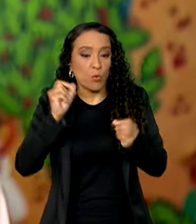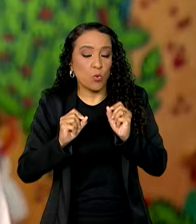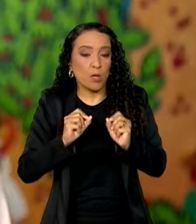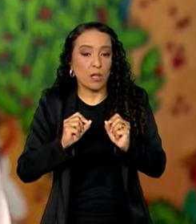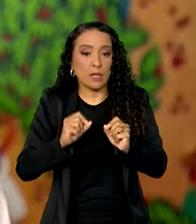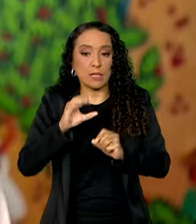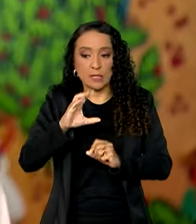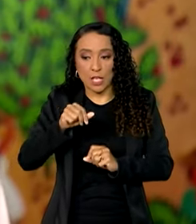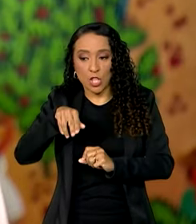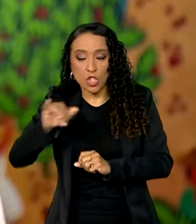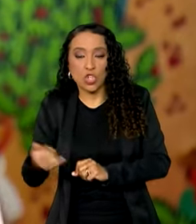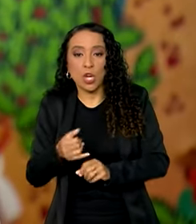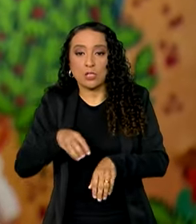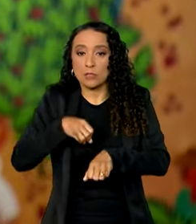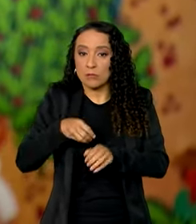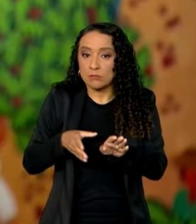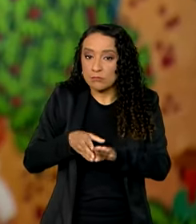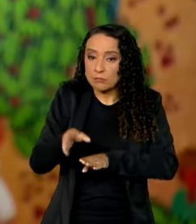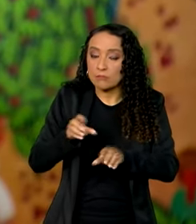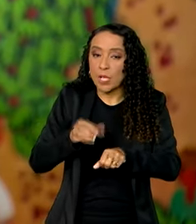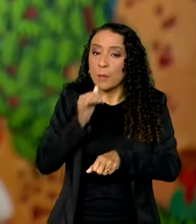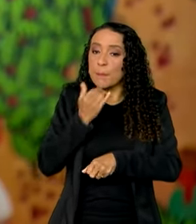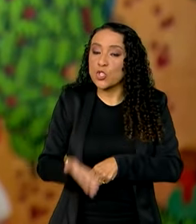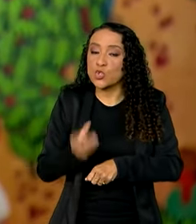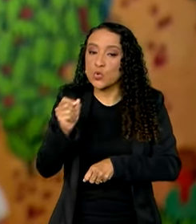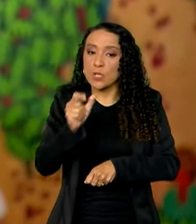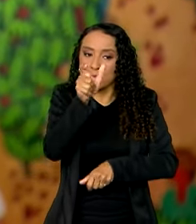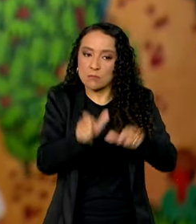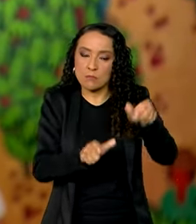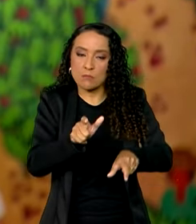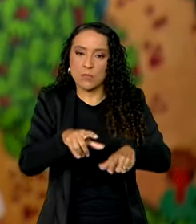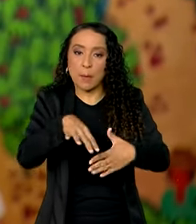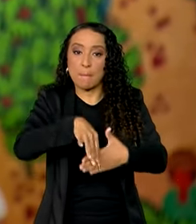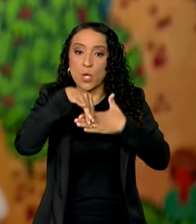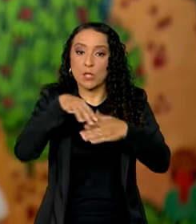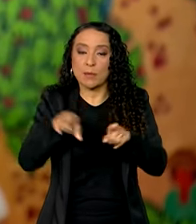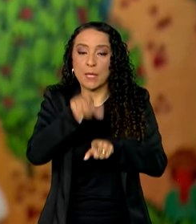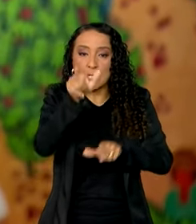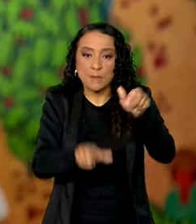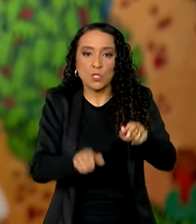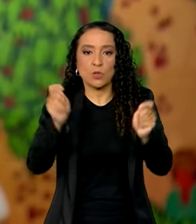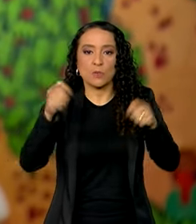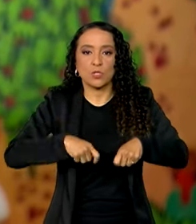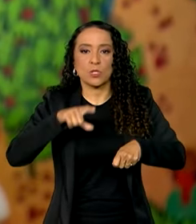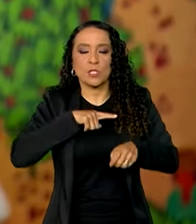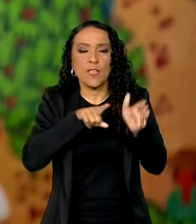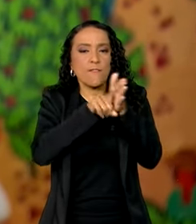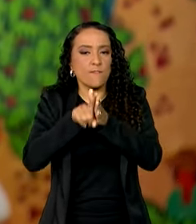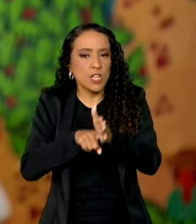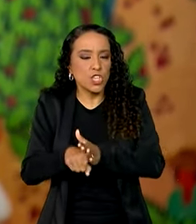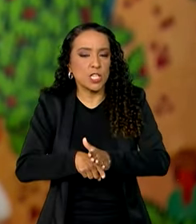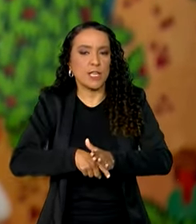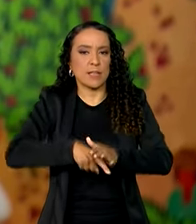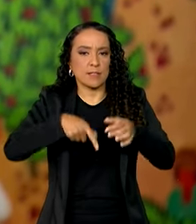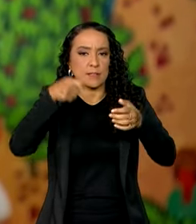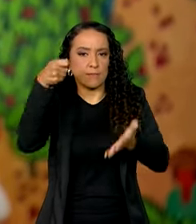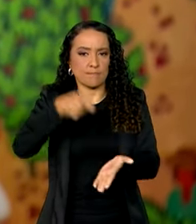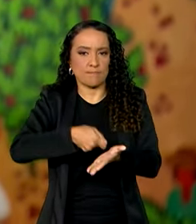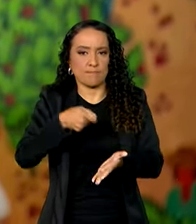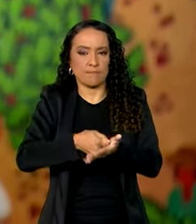ele fez uma recomendação para que esses casos sejam priorizados e que as pessoas possam ser investigadas com celeridade e